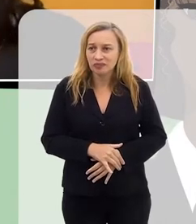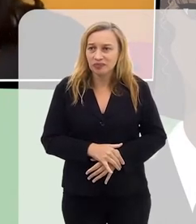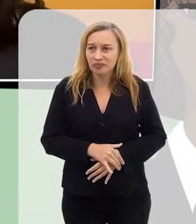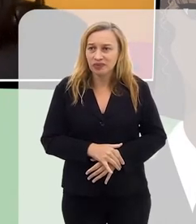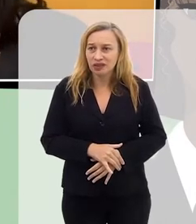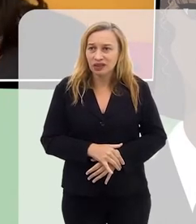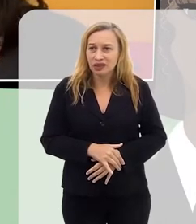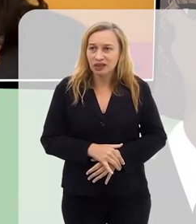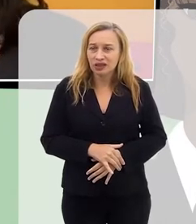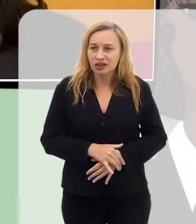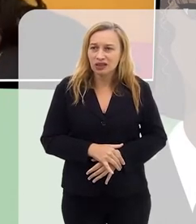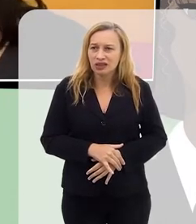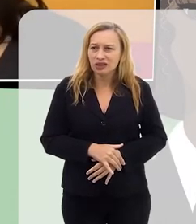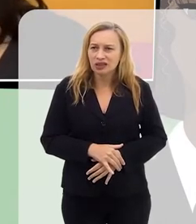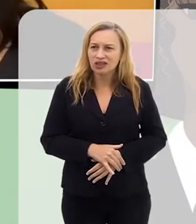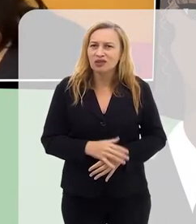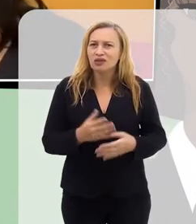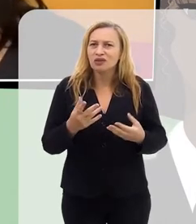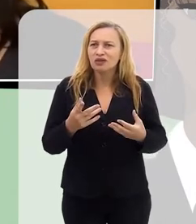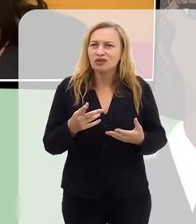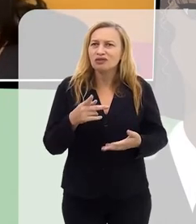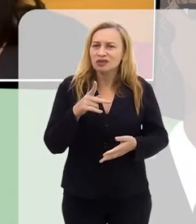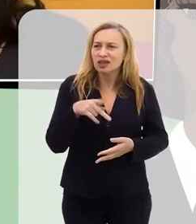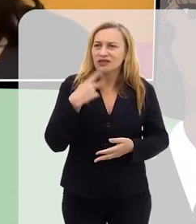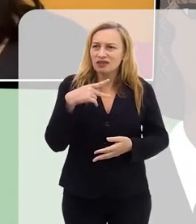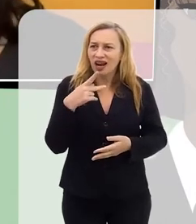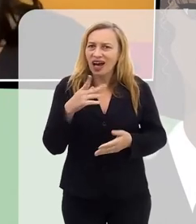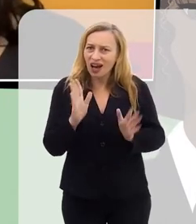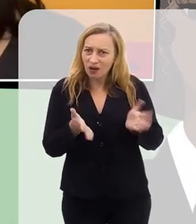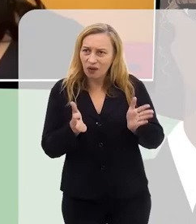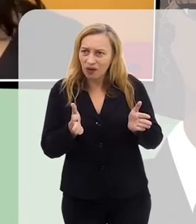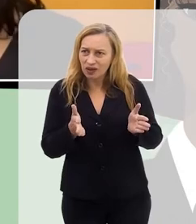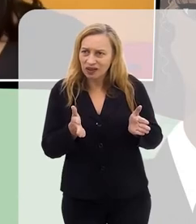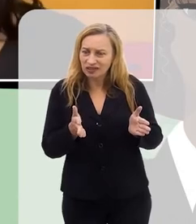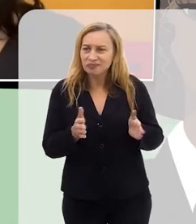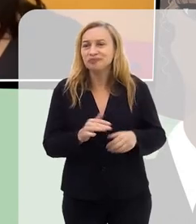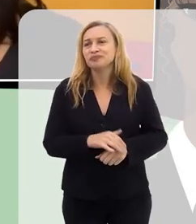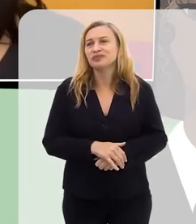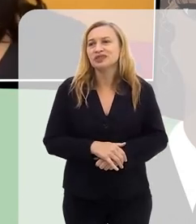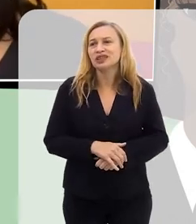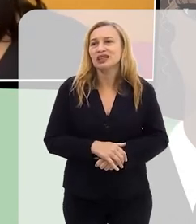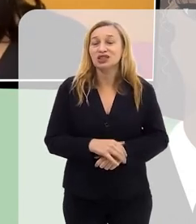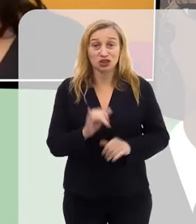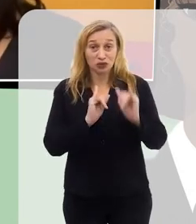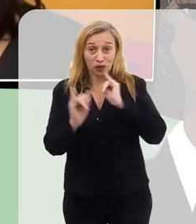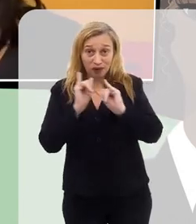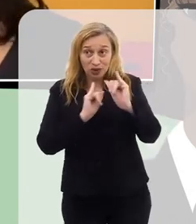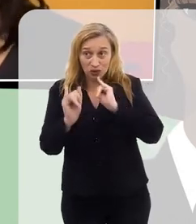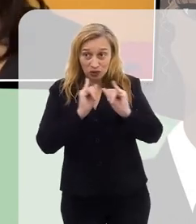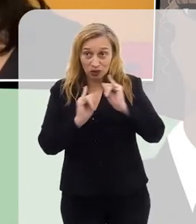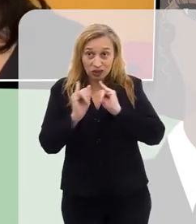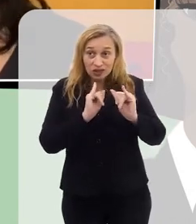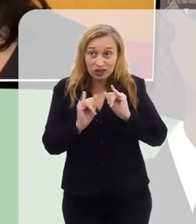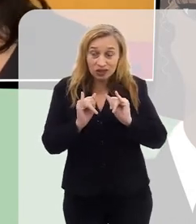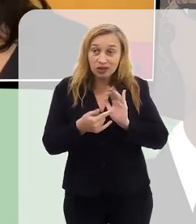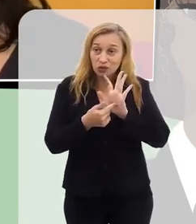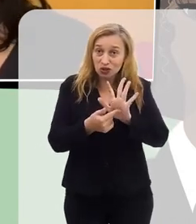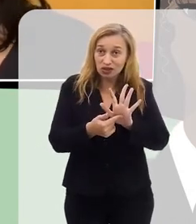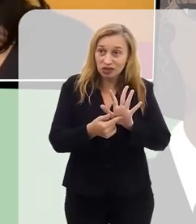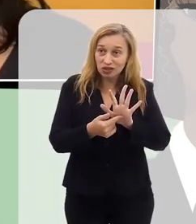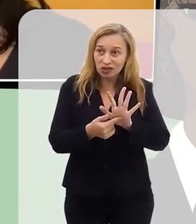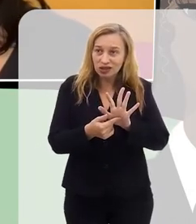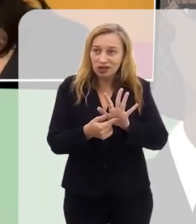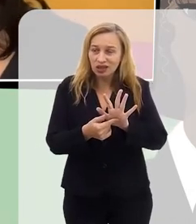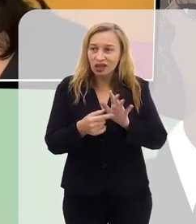chegaria a falar que atualmente, né, a gente tem que falar de dados, a gente está mostrando